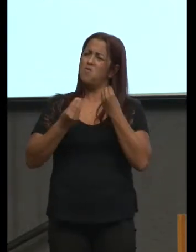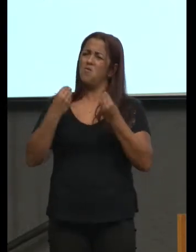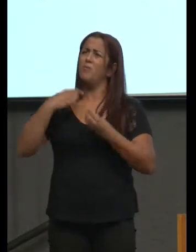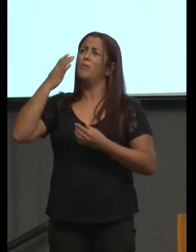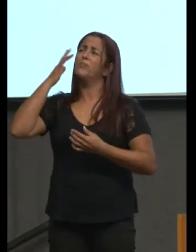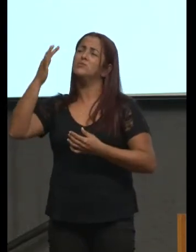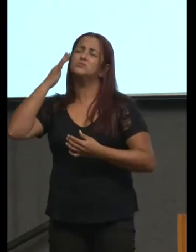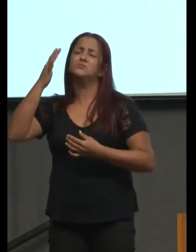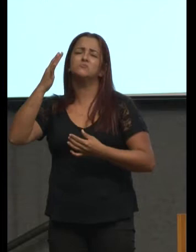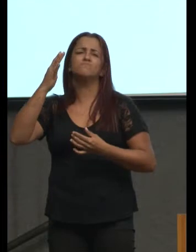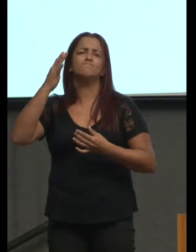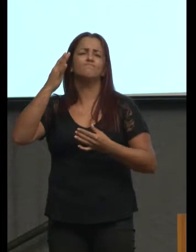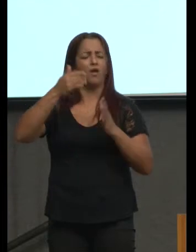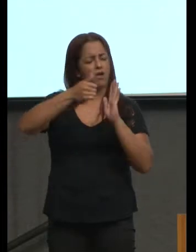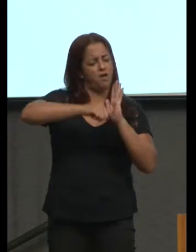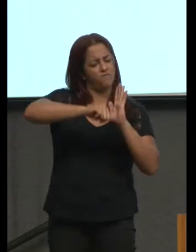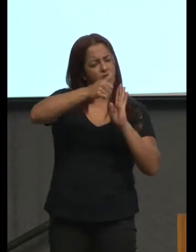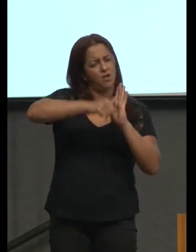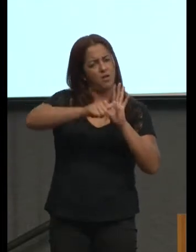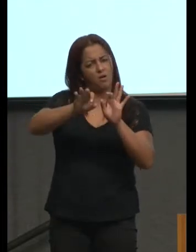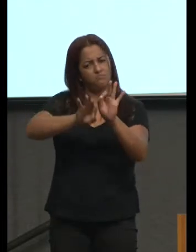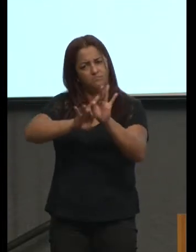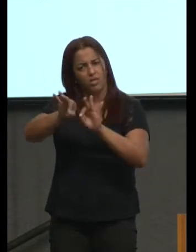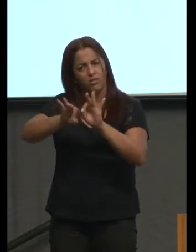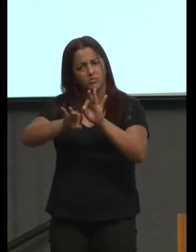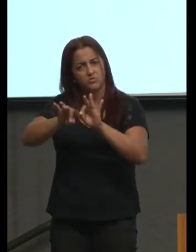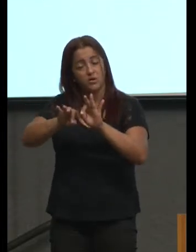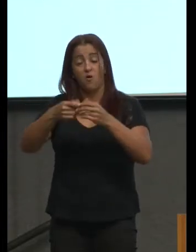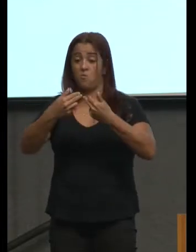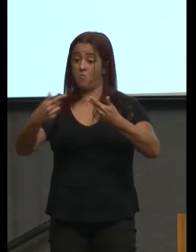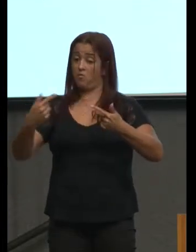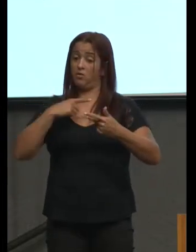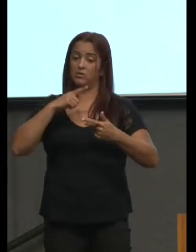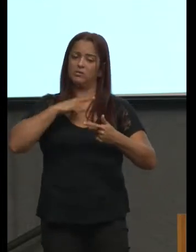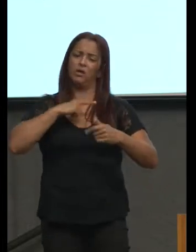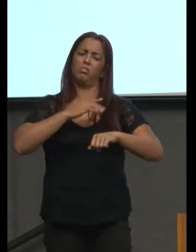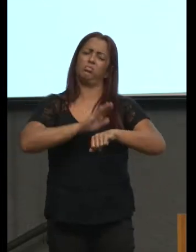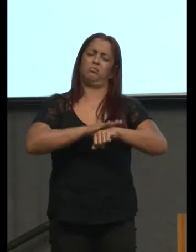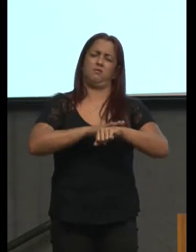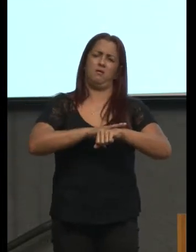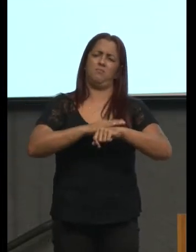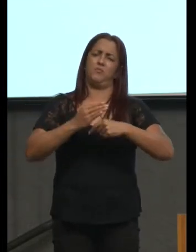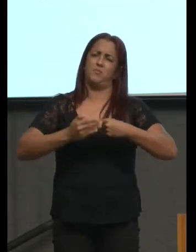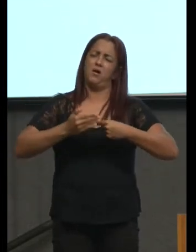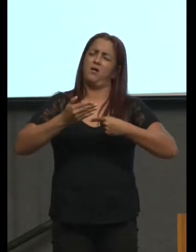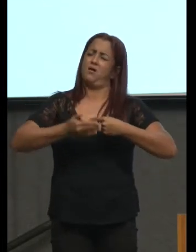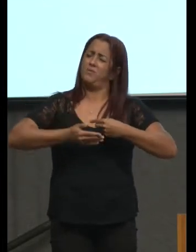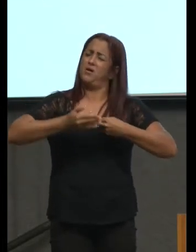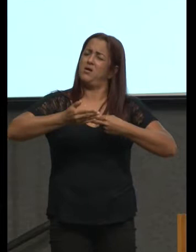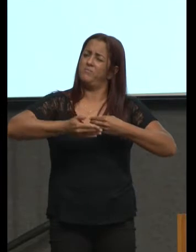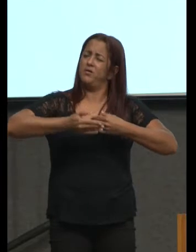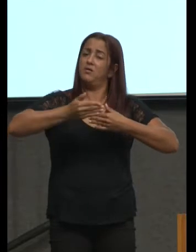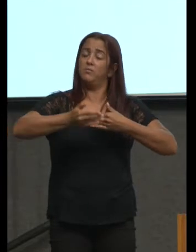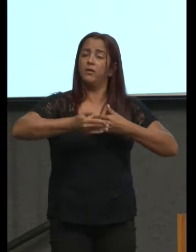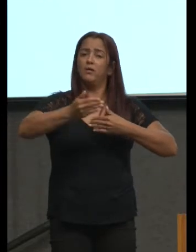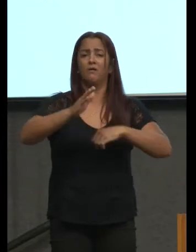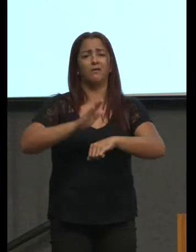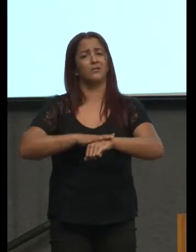planejar em algo que se distribui no tempo no tempo porque vocês sabem e por que tempo gente porque o tempo